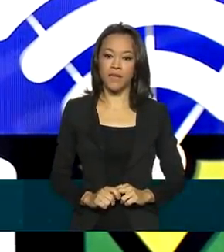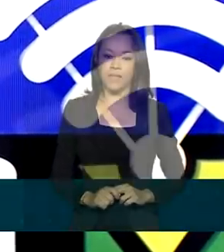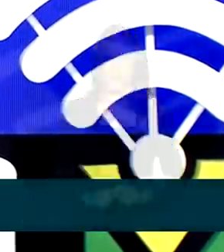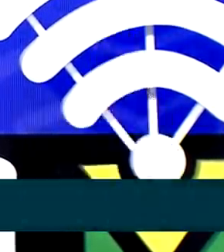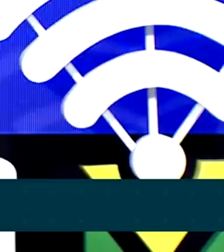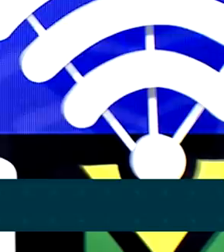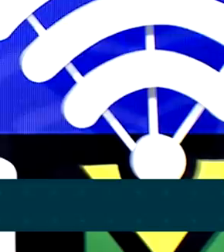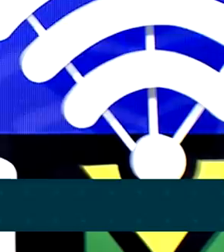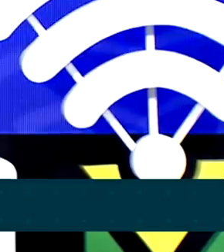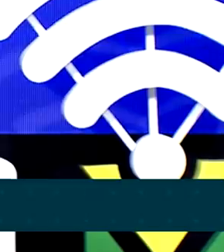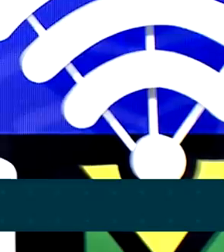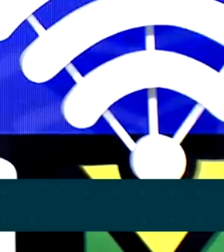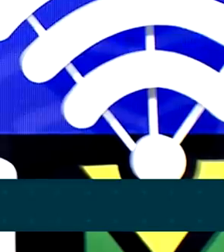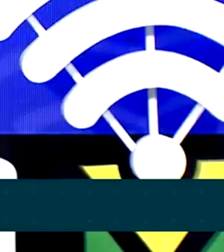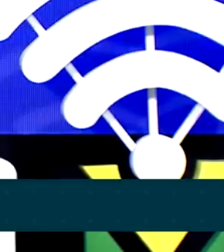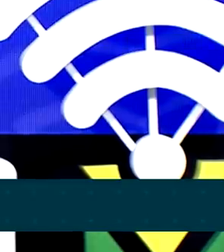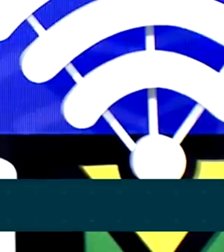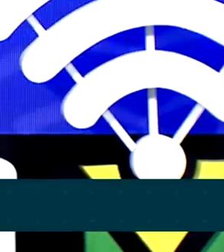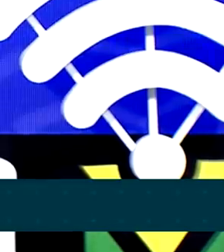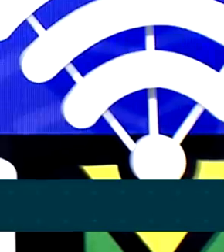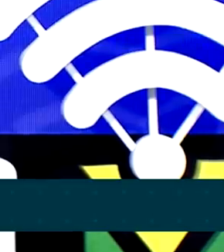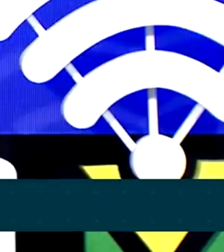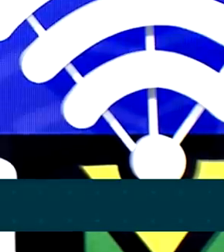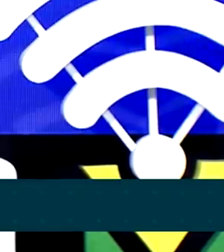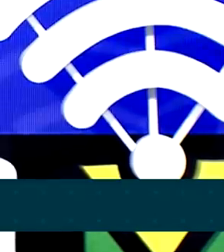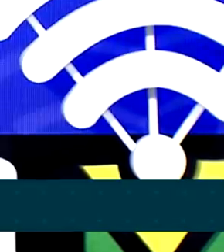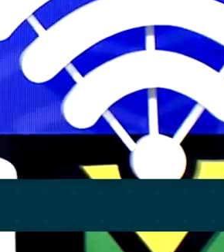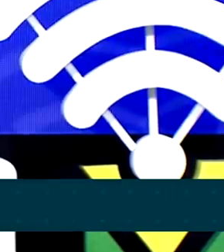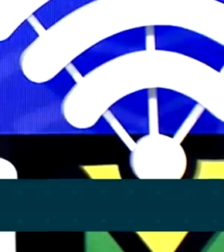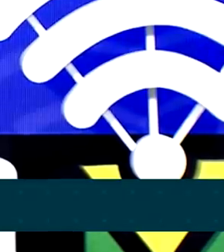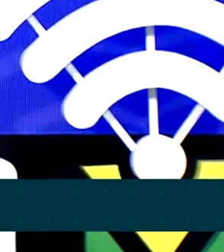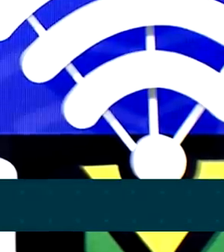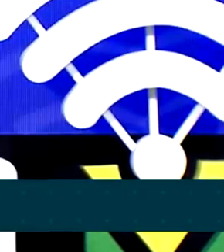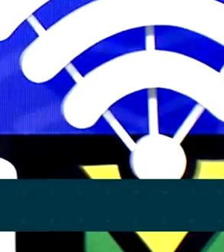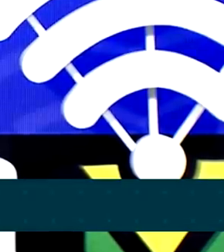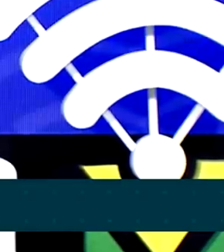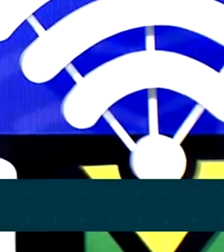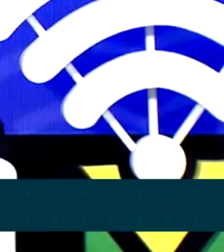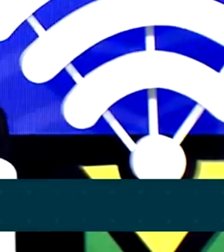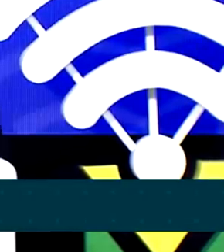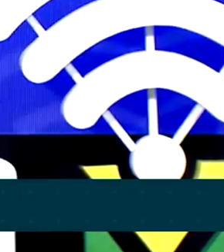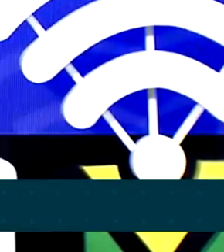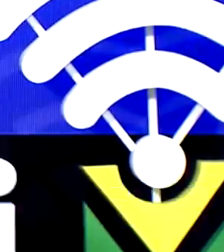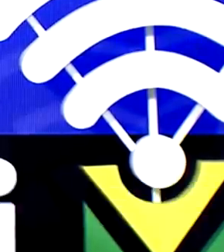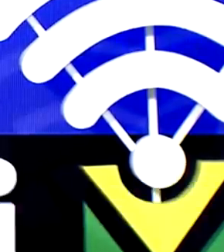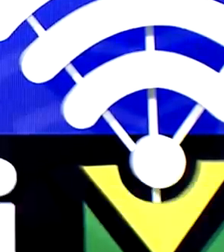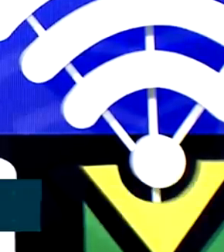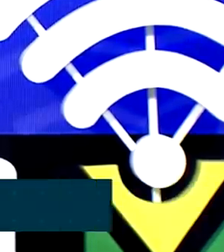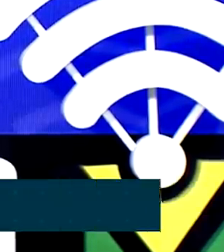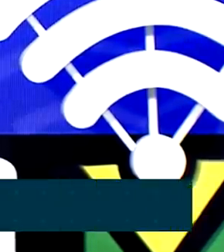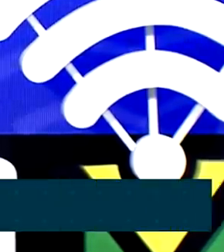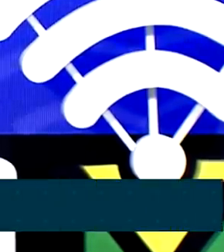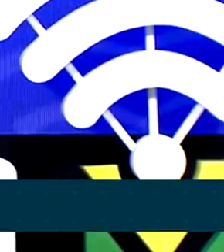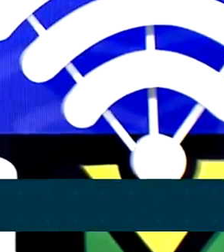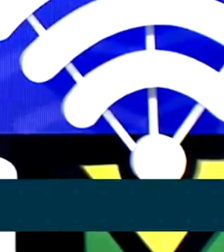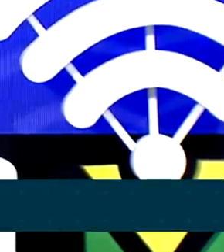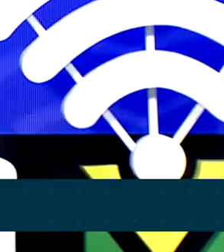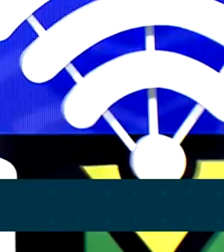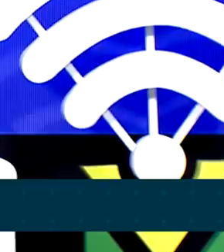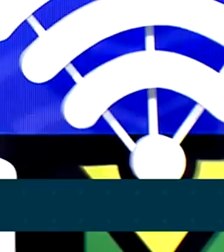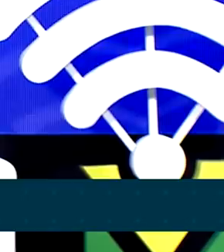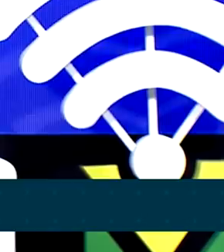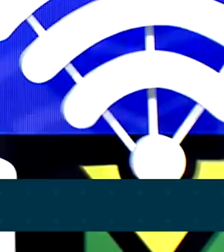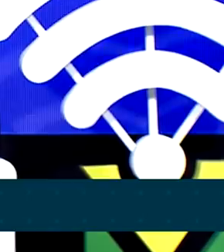economia digital, no hub de inovação, que a gente possa fazer, como eu postei esses dias, a